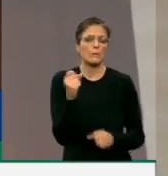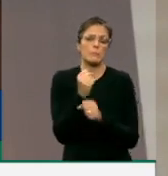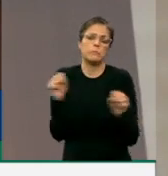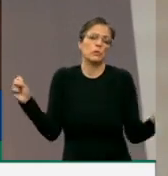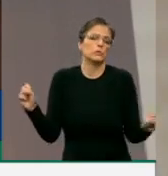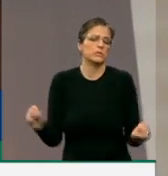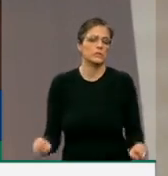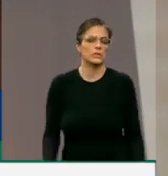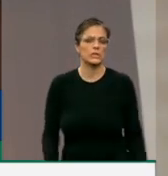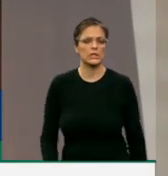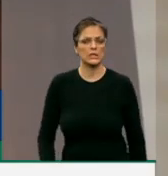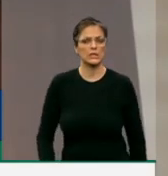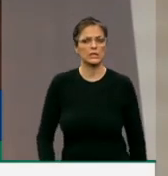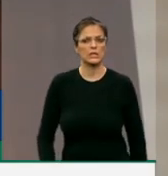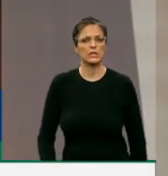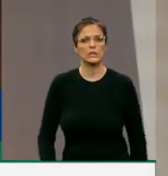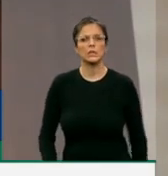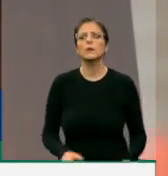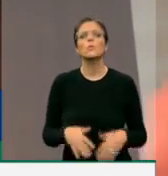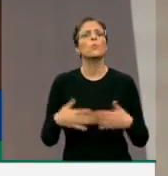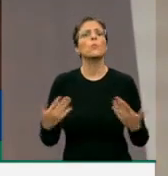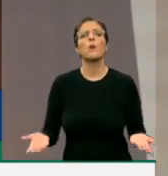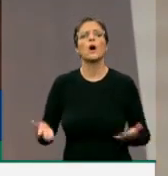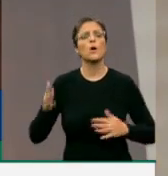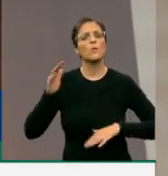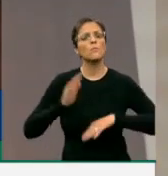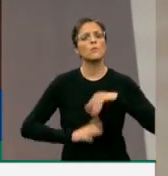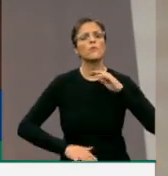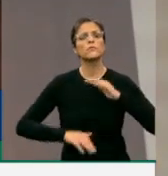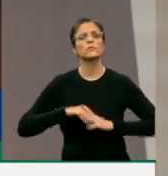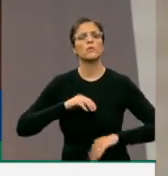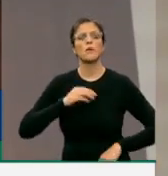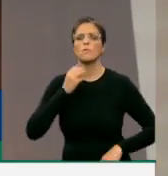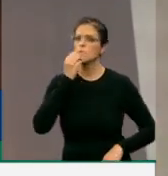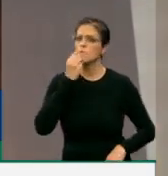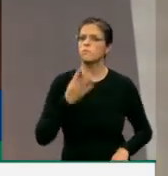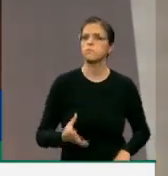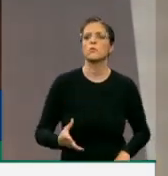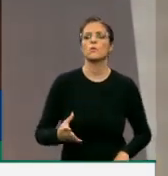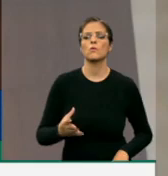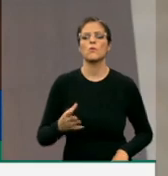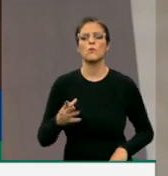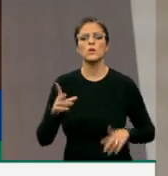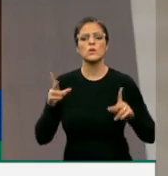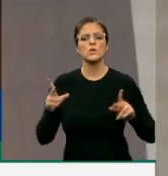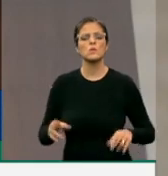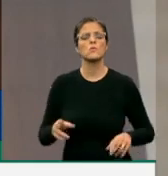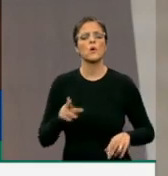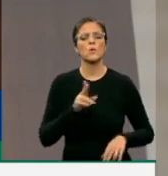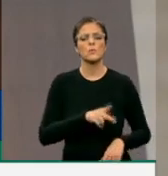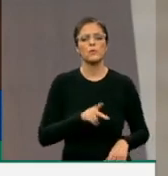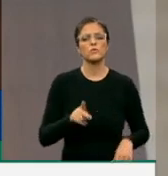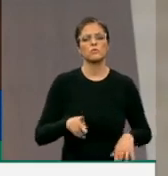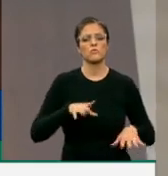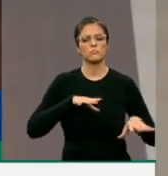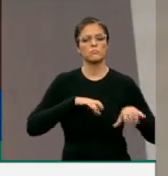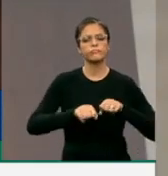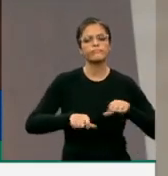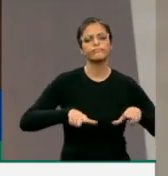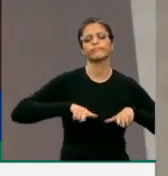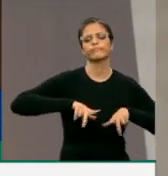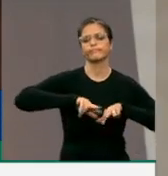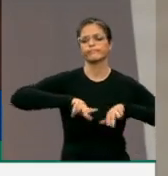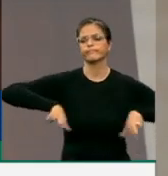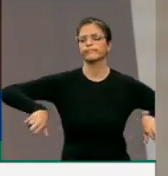digam uma categoria que tem a formação profissional que os professores têm e que ganhem tão poucos. Tão pouco. Os professores têm sim que ser